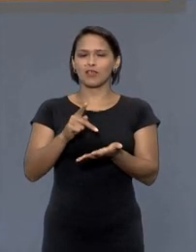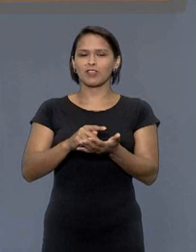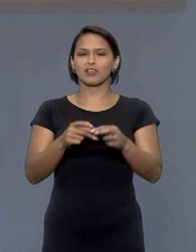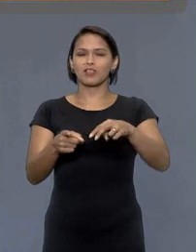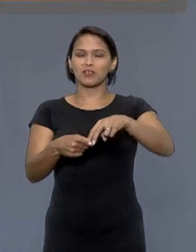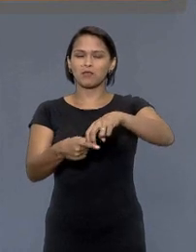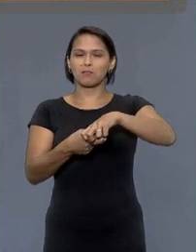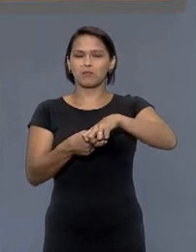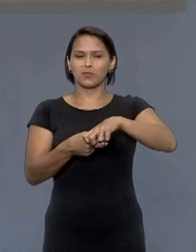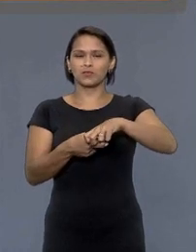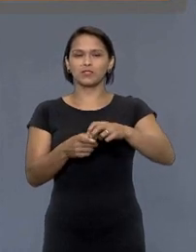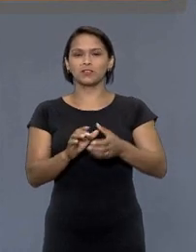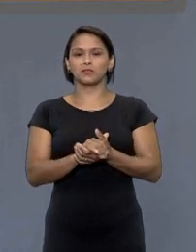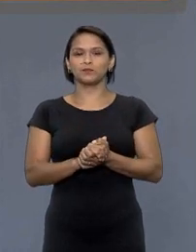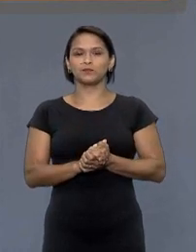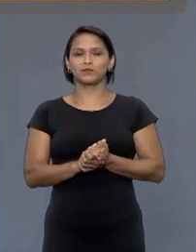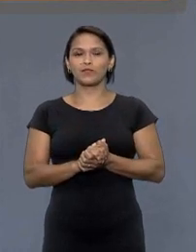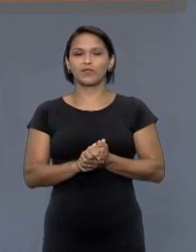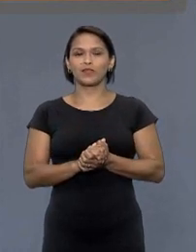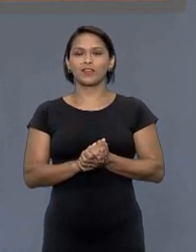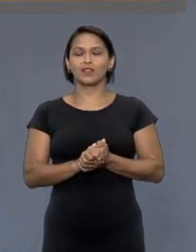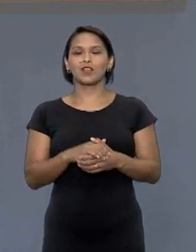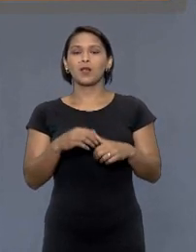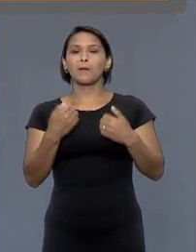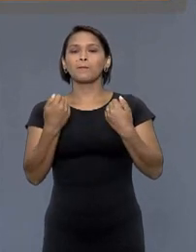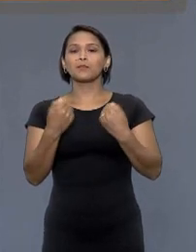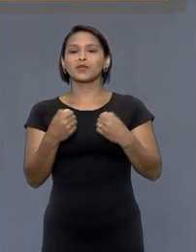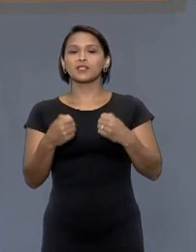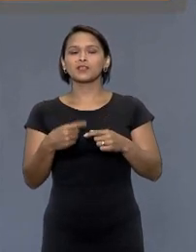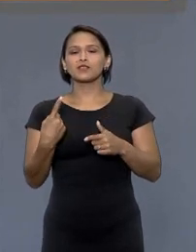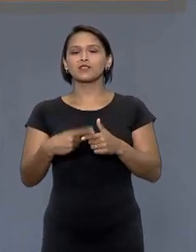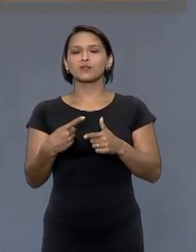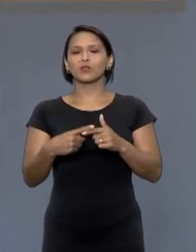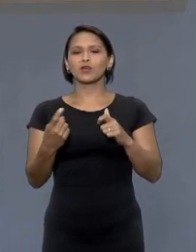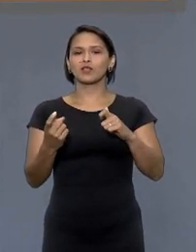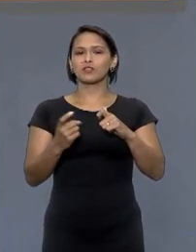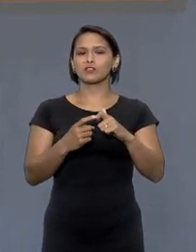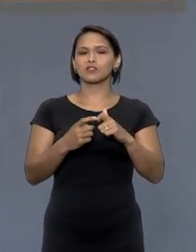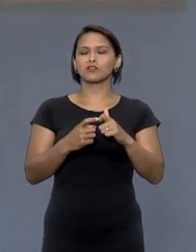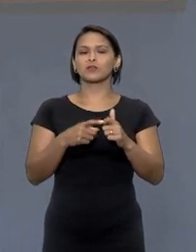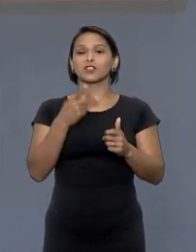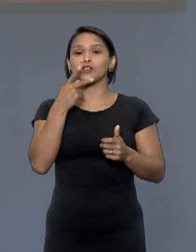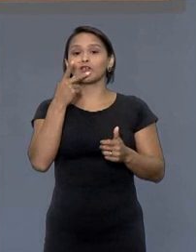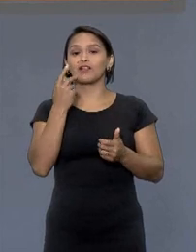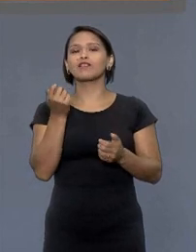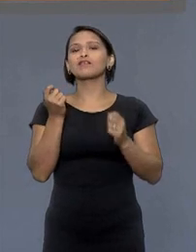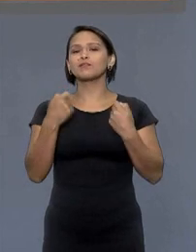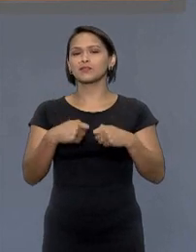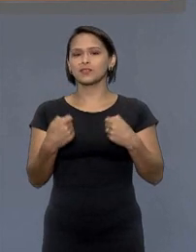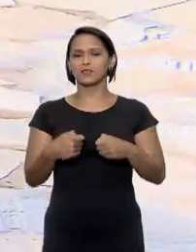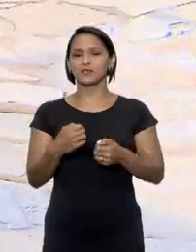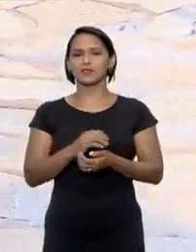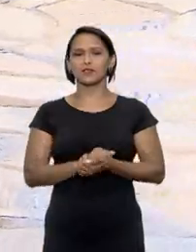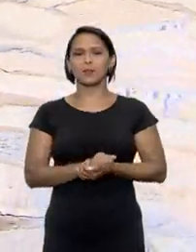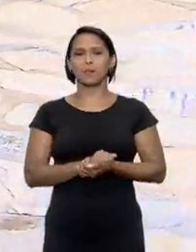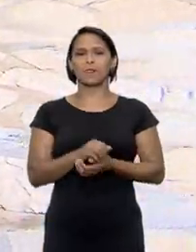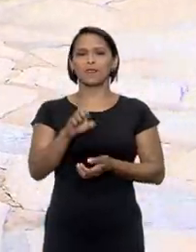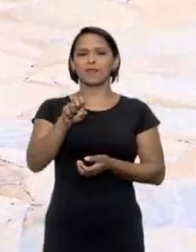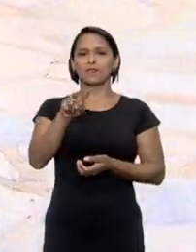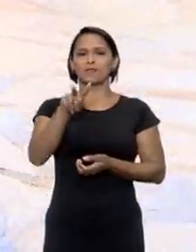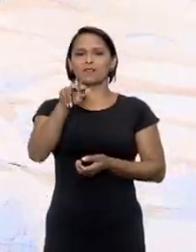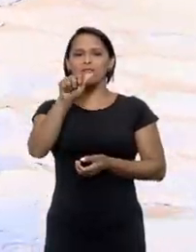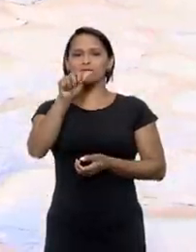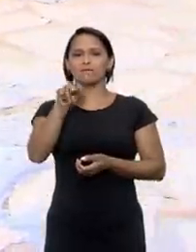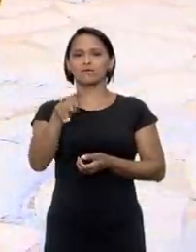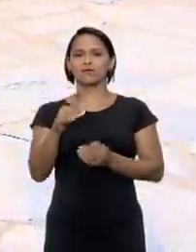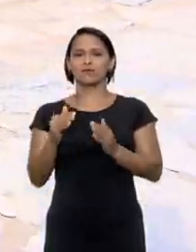fornecer prótese a paciente amputado a necessidade foi documentada por laudo médico após cirurgia anterior Evandra